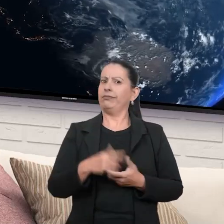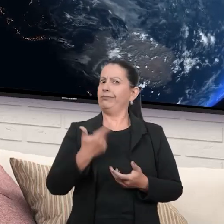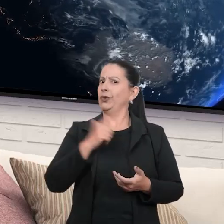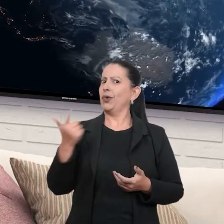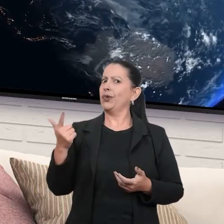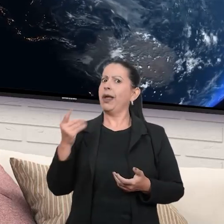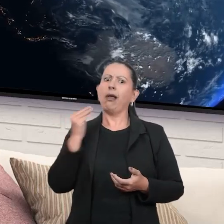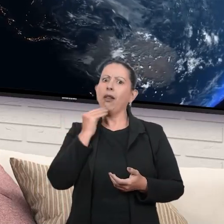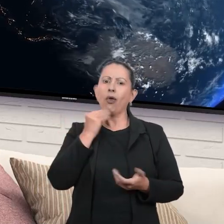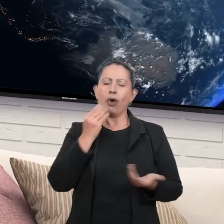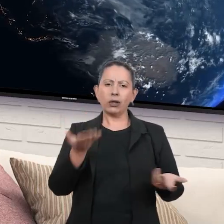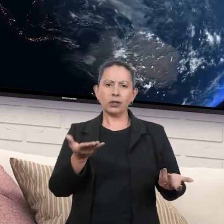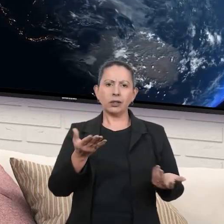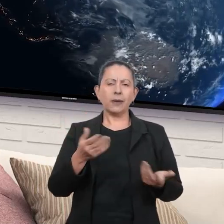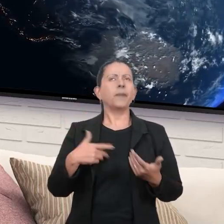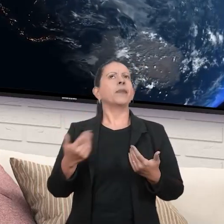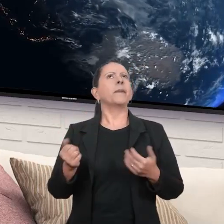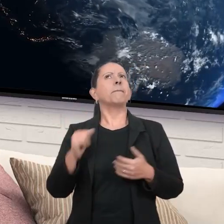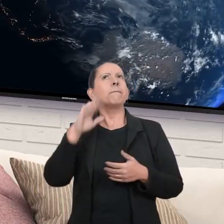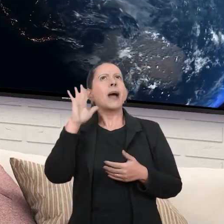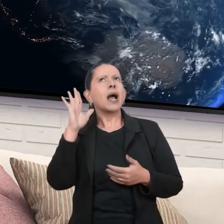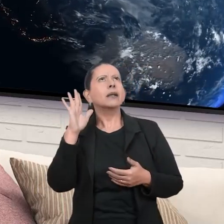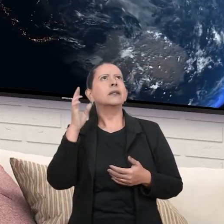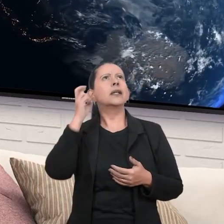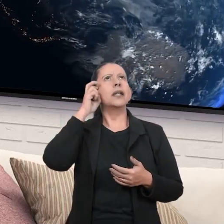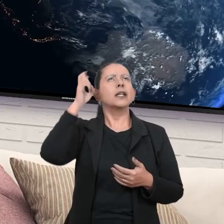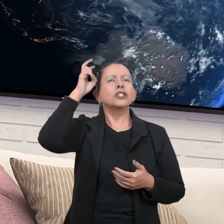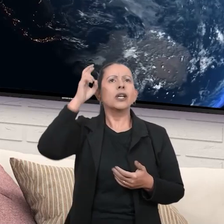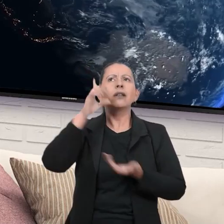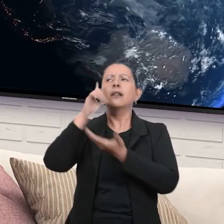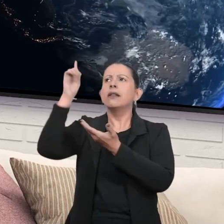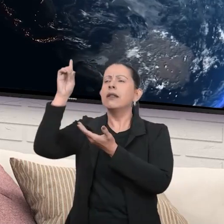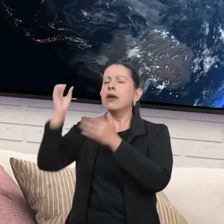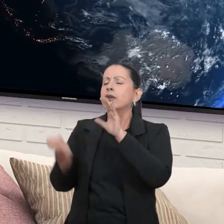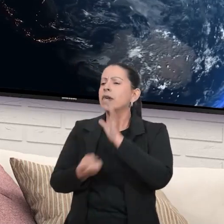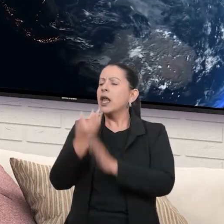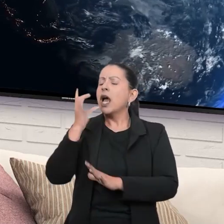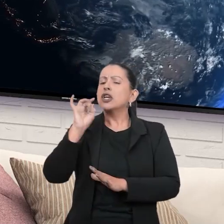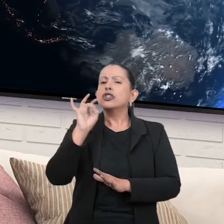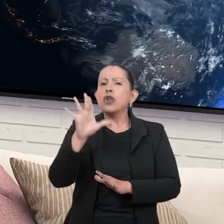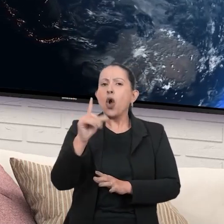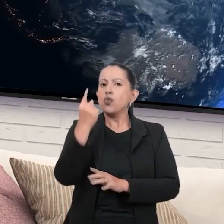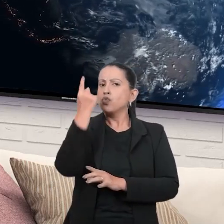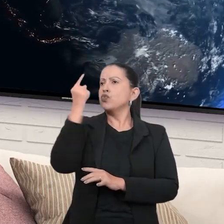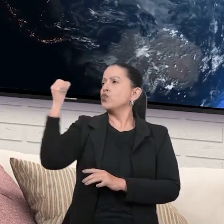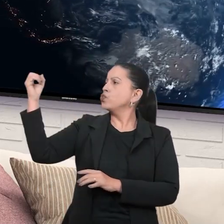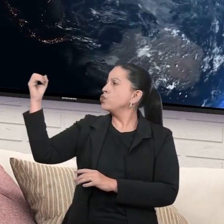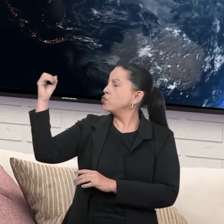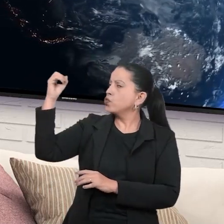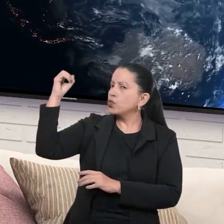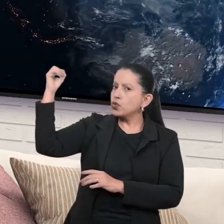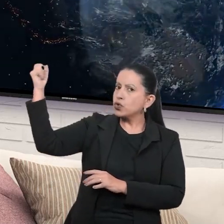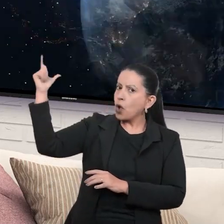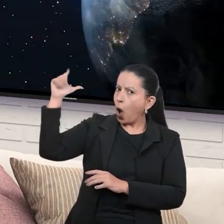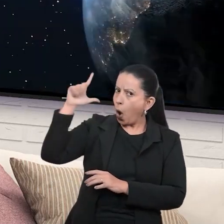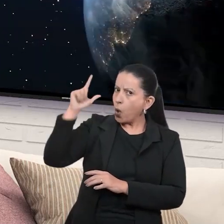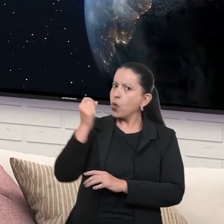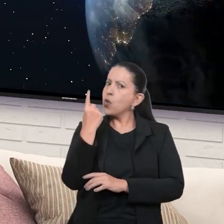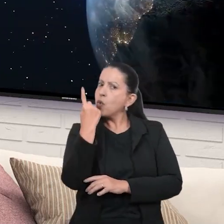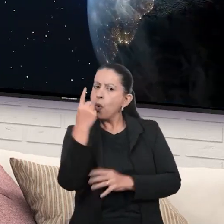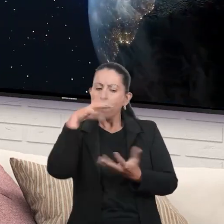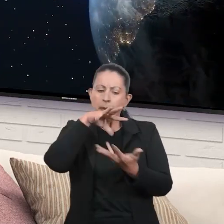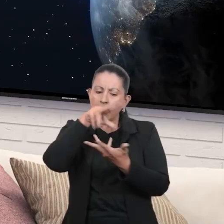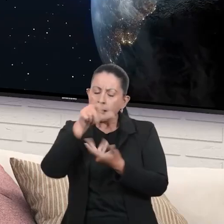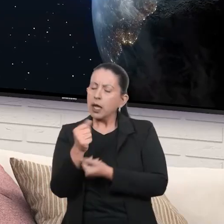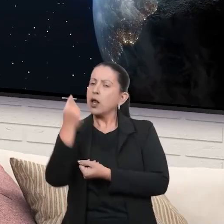Se fosse assim, não seria mais inteligente da parte de Deus criar apenas um sol, um planetinha e uma